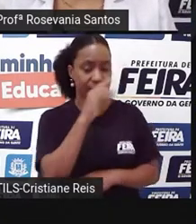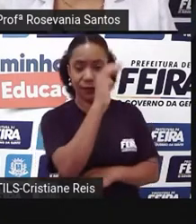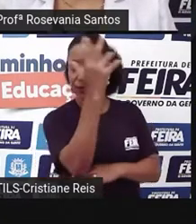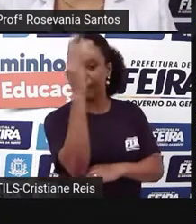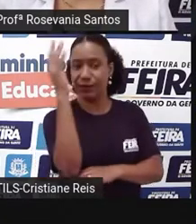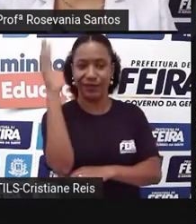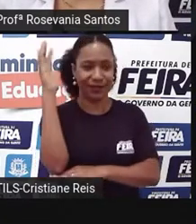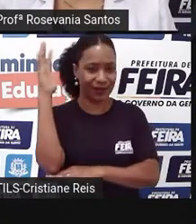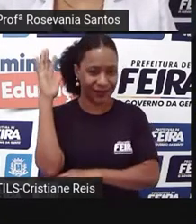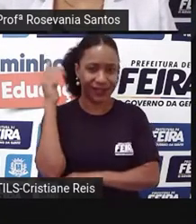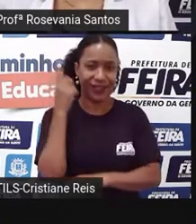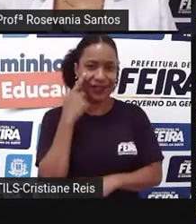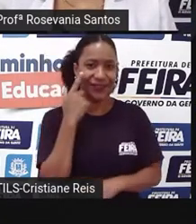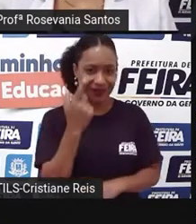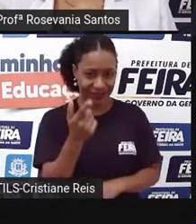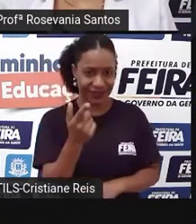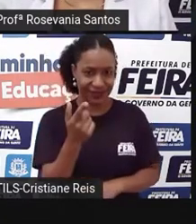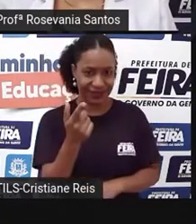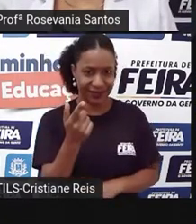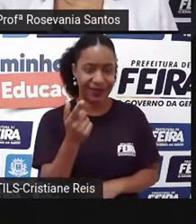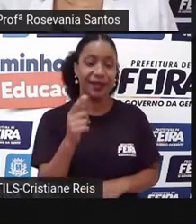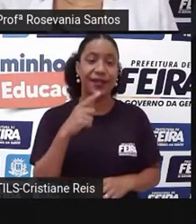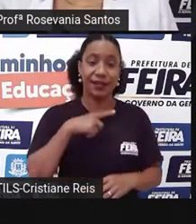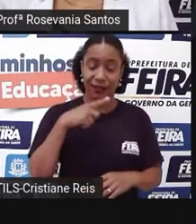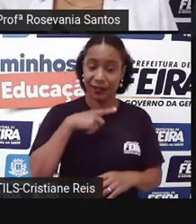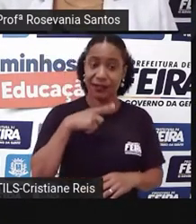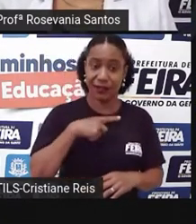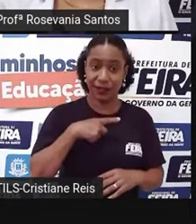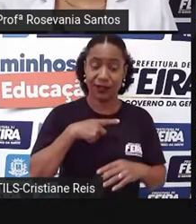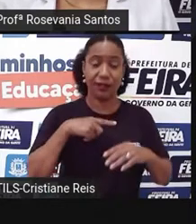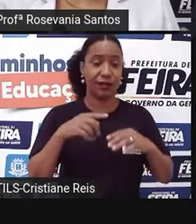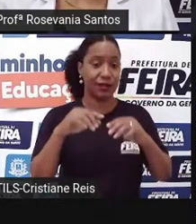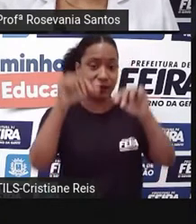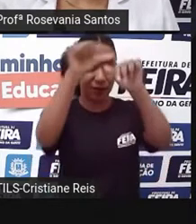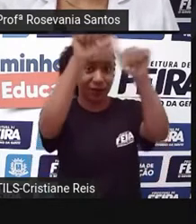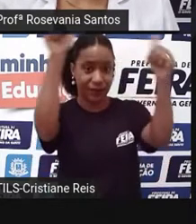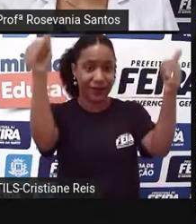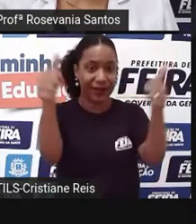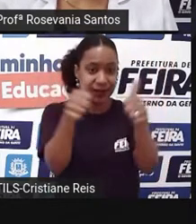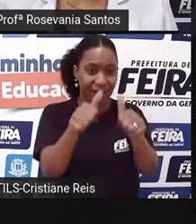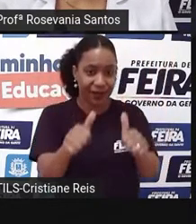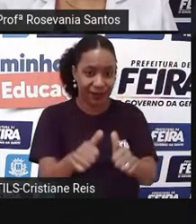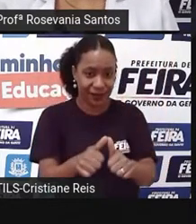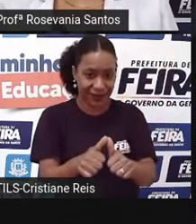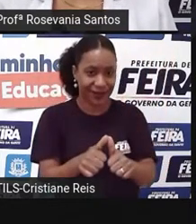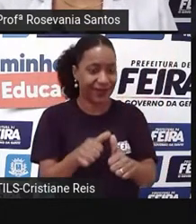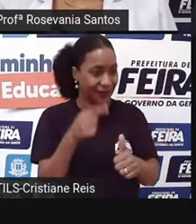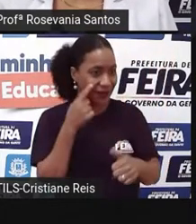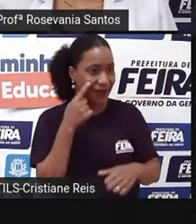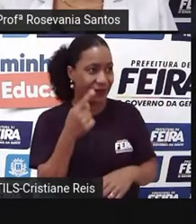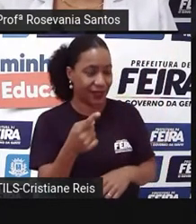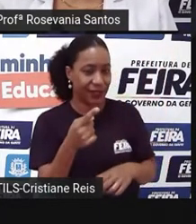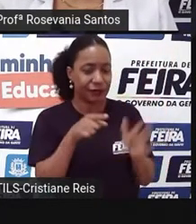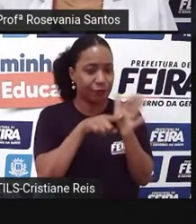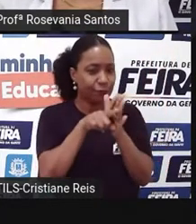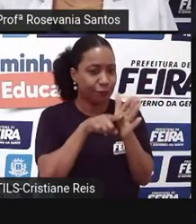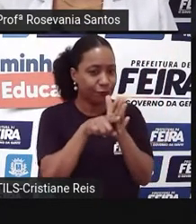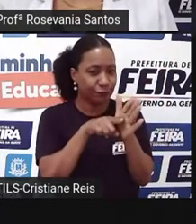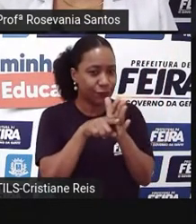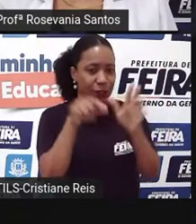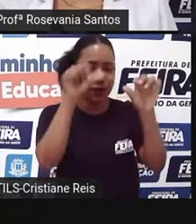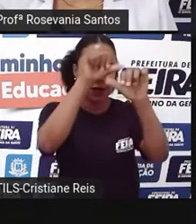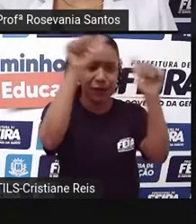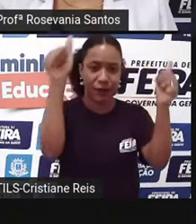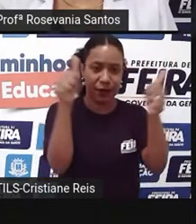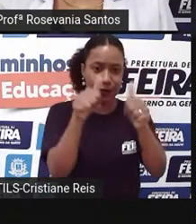segue essa fronteira, ó, tá vendo? Aqui não tem a fronteira. Se a gente for analisar só com base nesse mapa, o que a gente vai dizer? Ah,